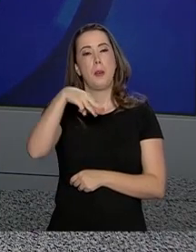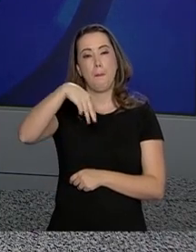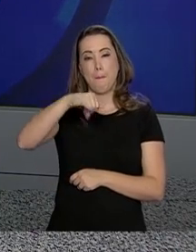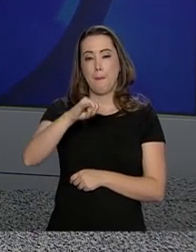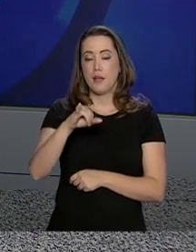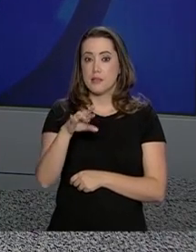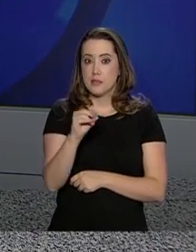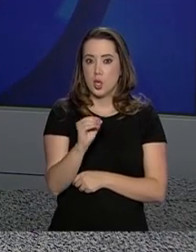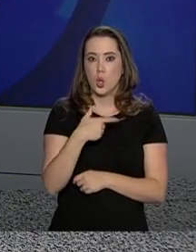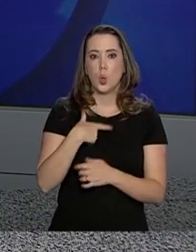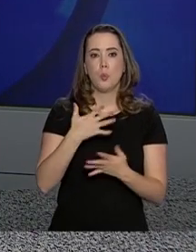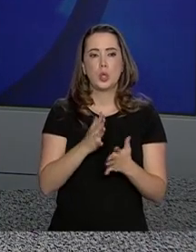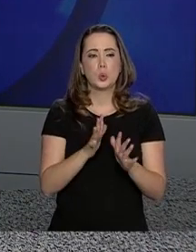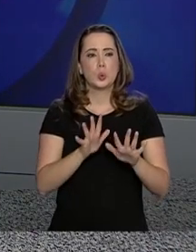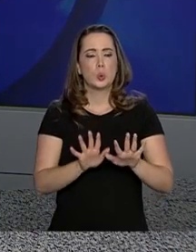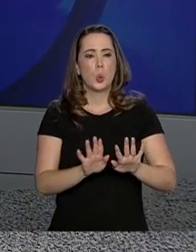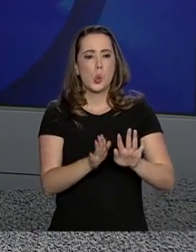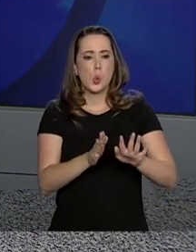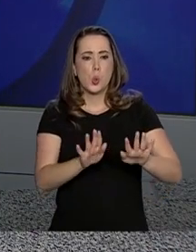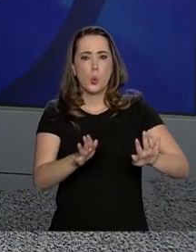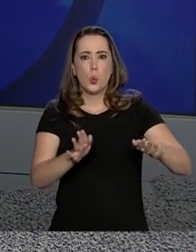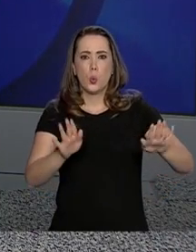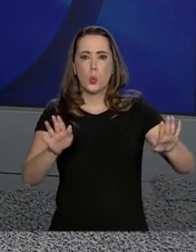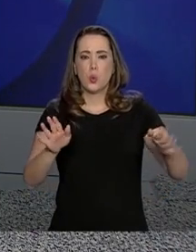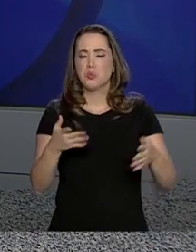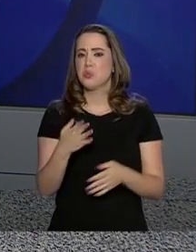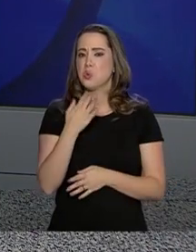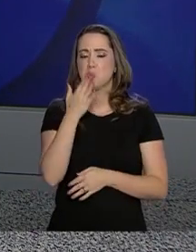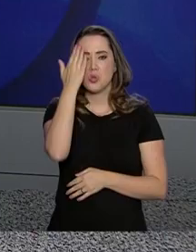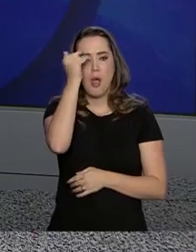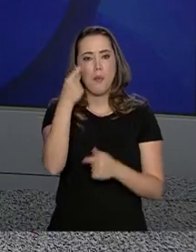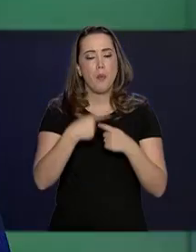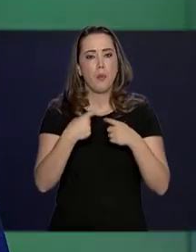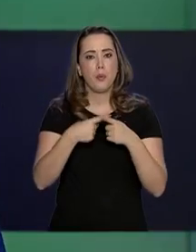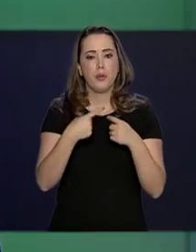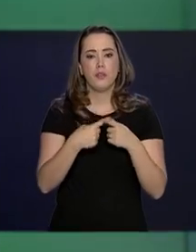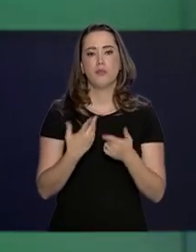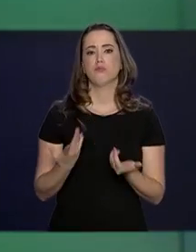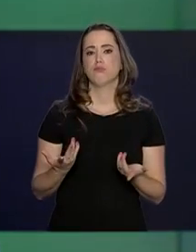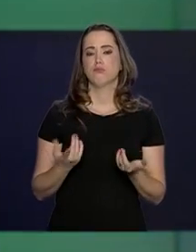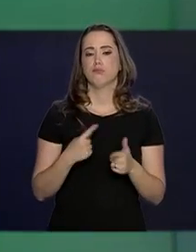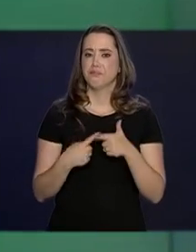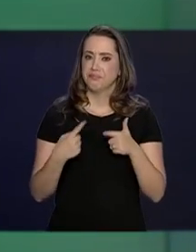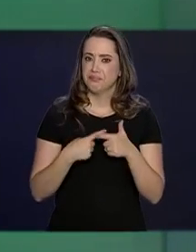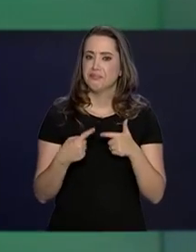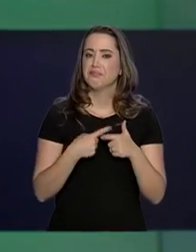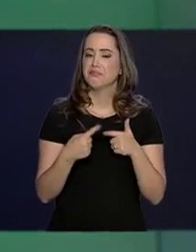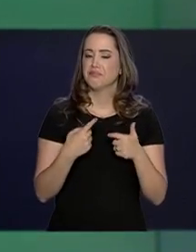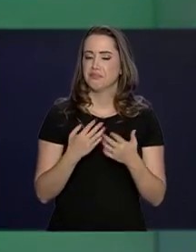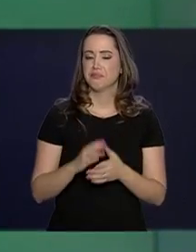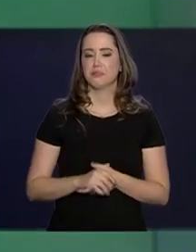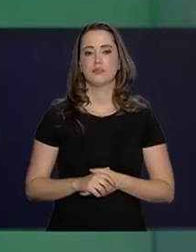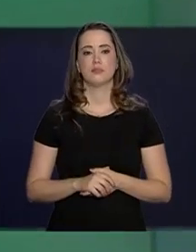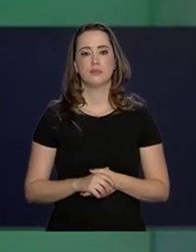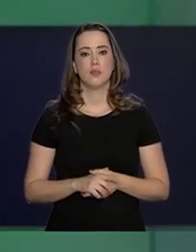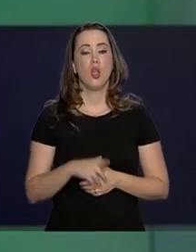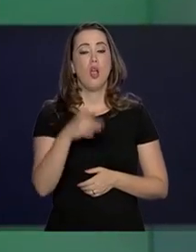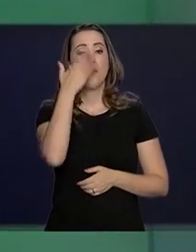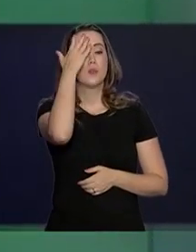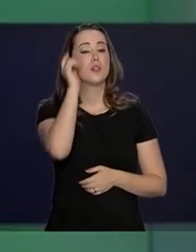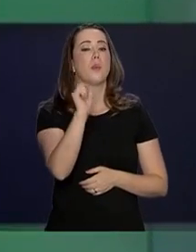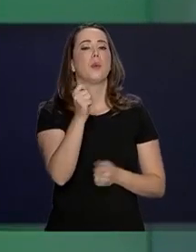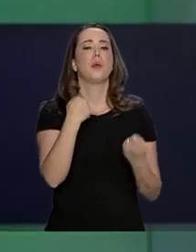prédios e ruas. A origem do problema ainda é desconhecida. Você sabe quais são os cuidados